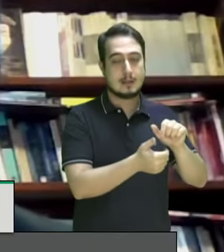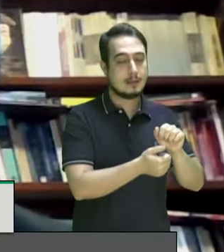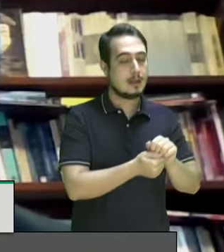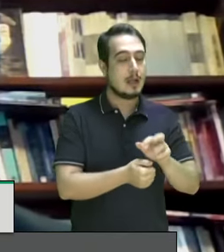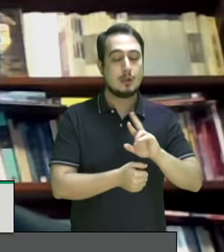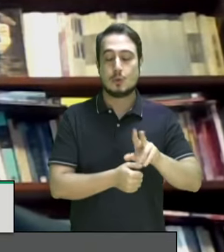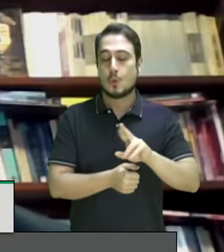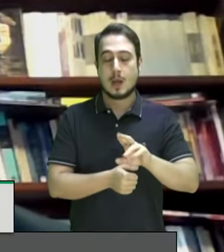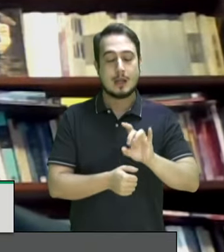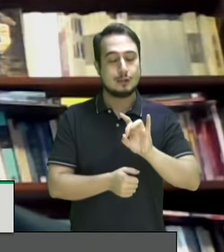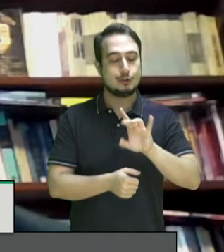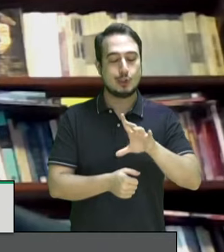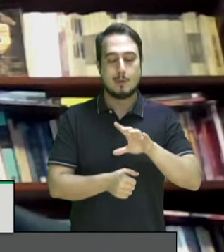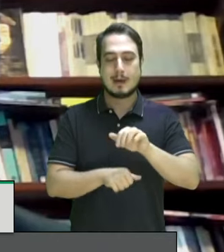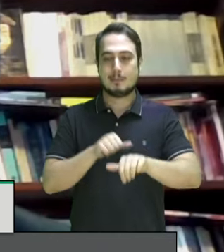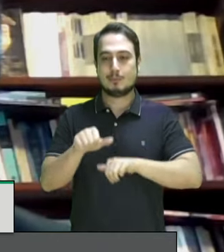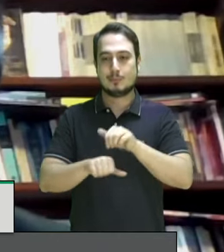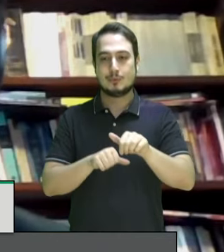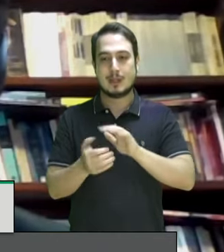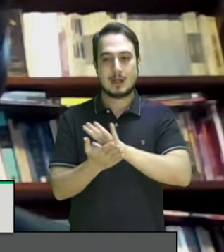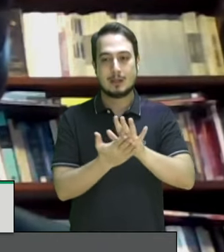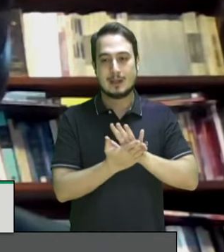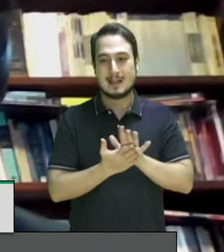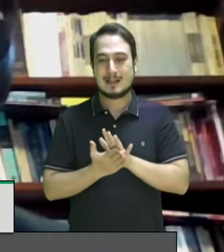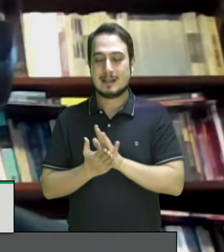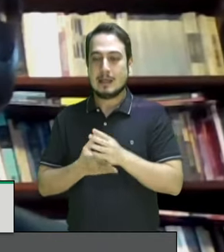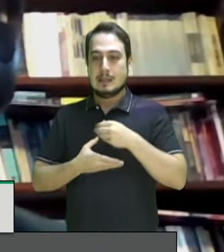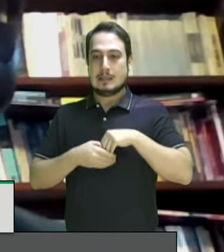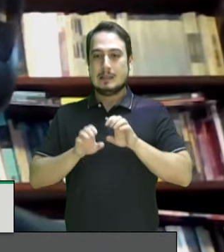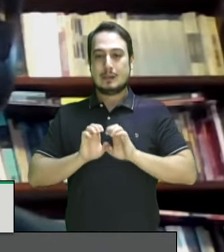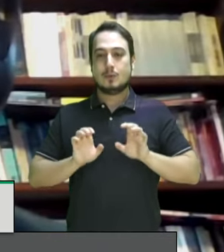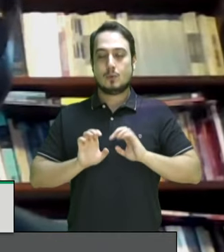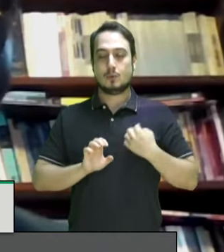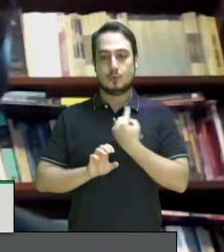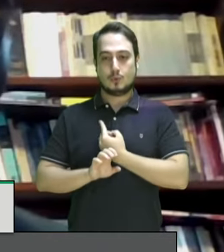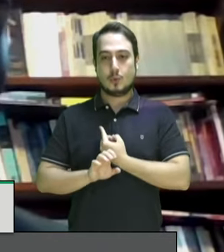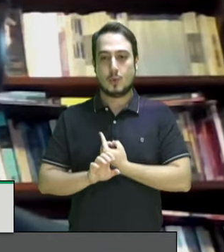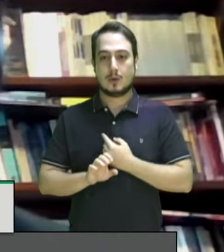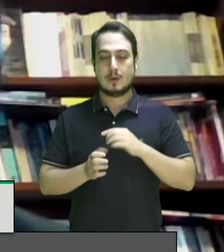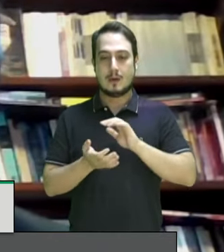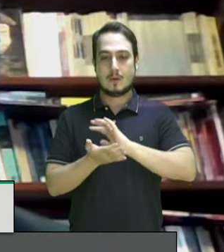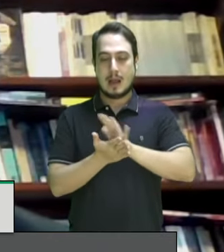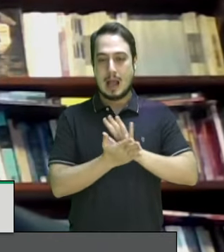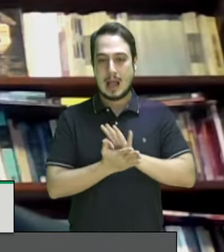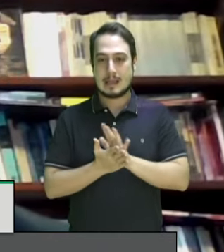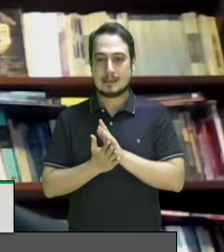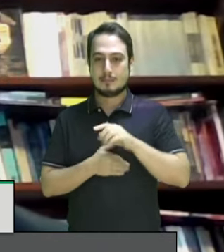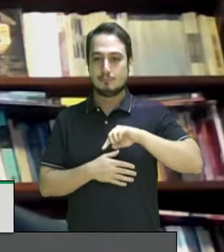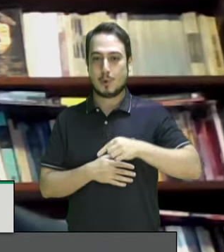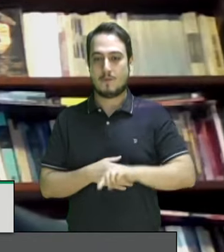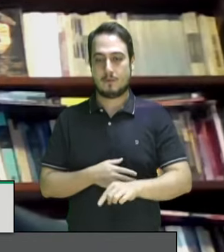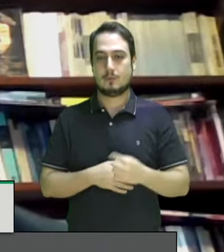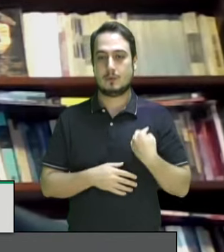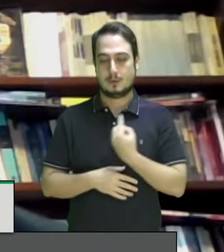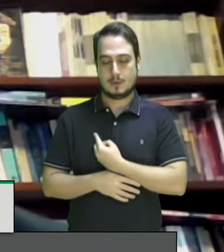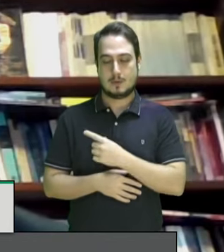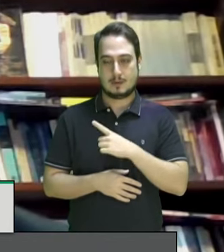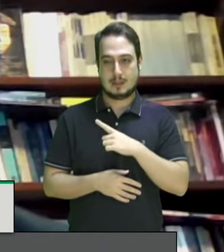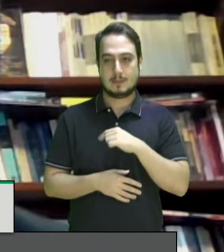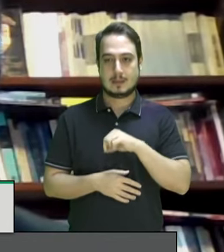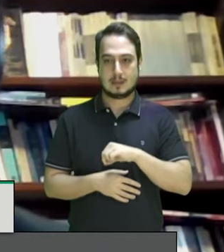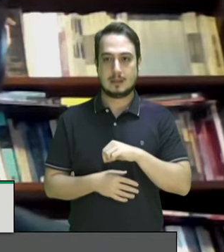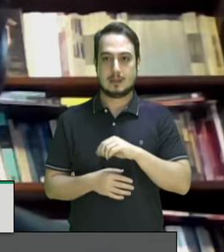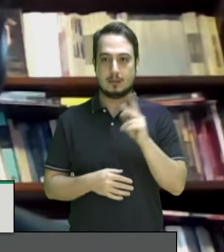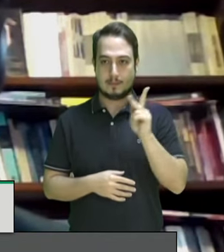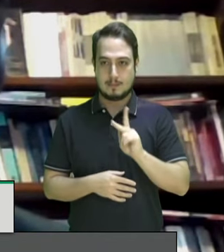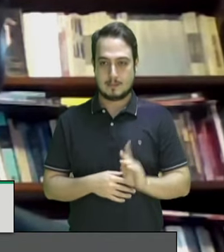para alterar um quadro de racismo estrutural que vivemos nesse país o primeiro passo obviamente